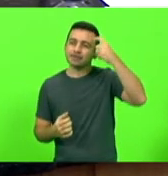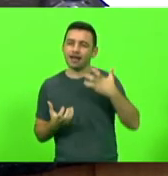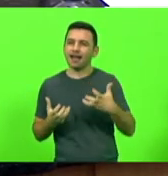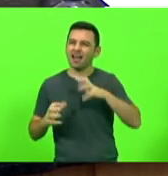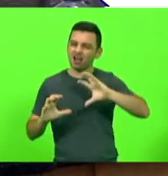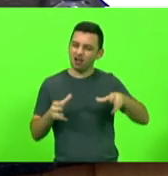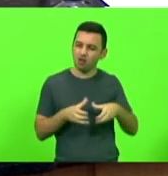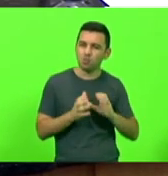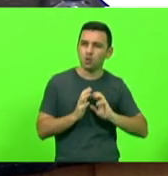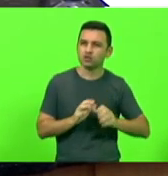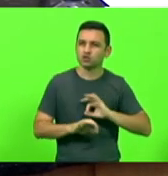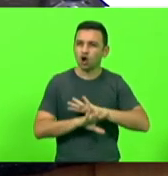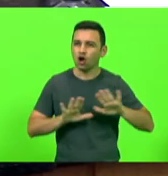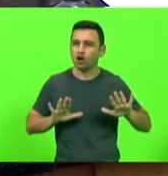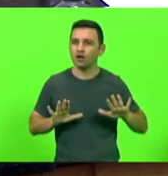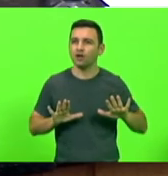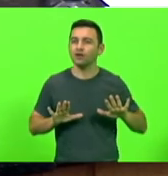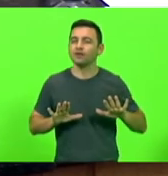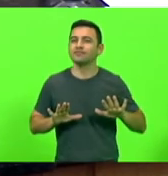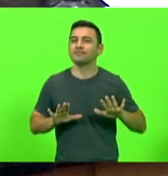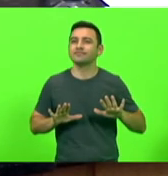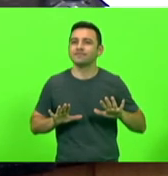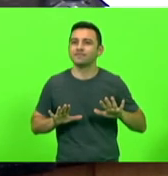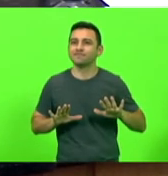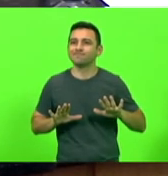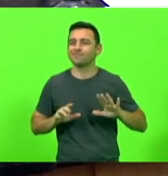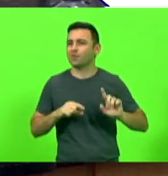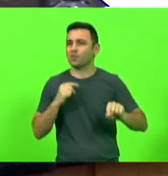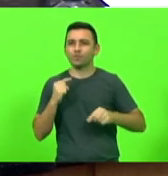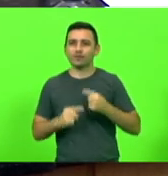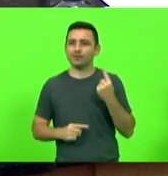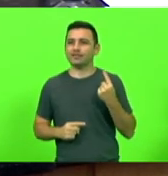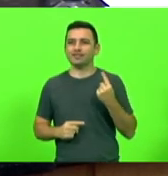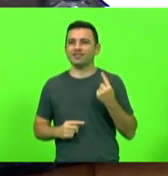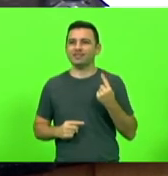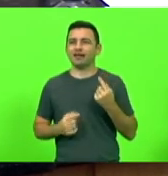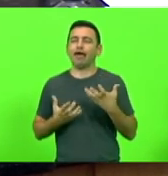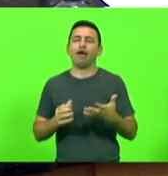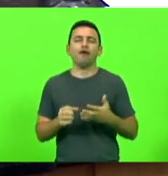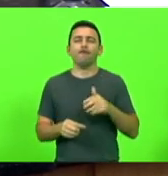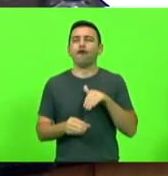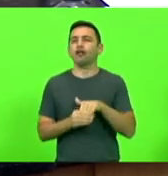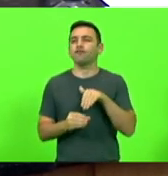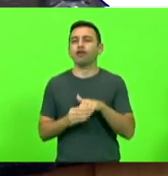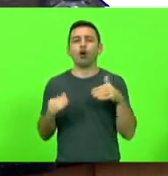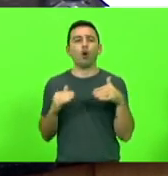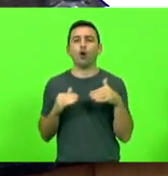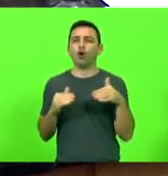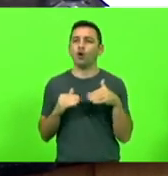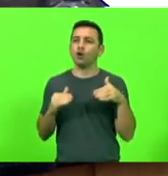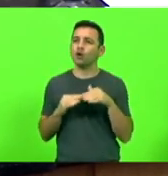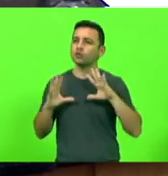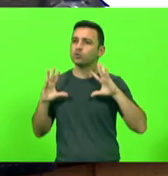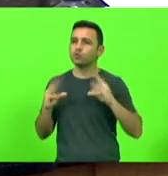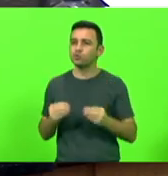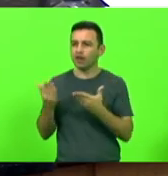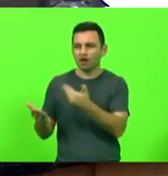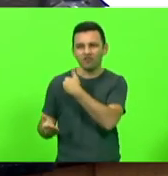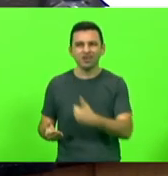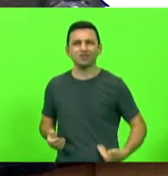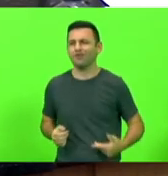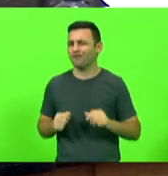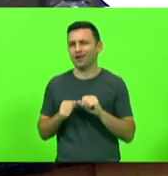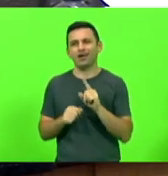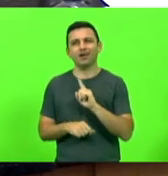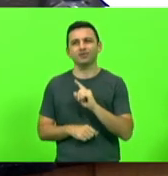vale a pena, sério, eu acho que não, ser da base para votar tudo, concordar com tudo que o governo faz, não façam isso não, vamos